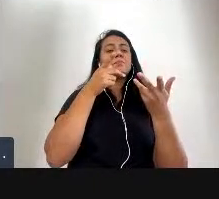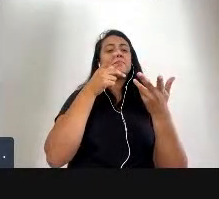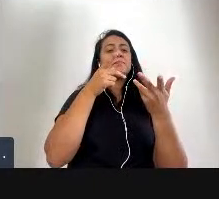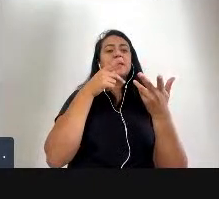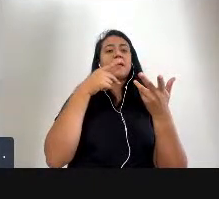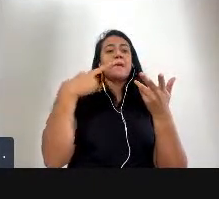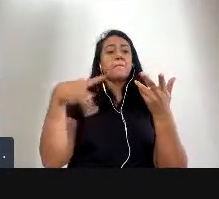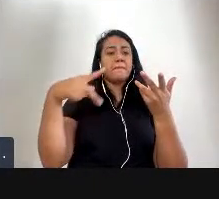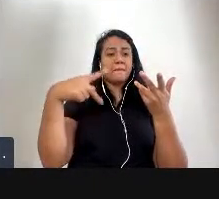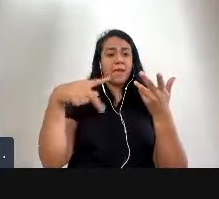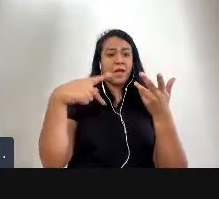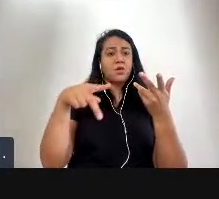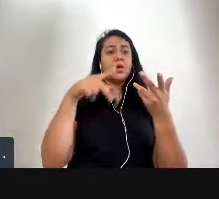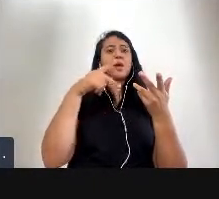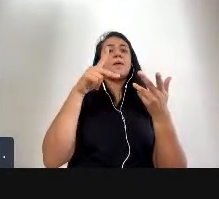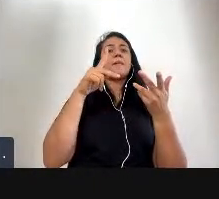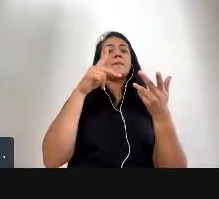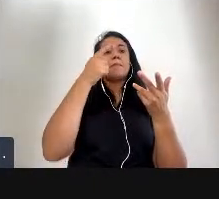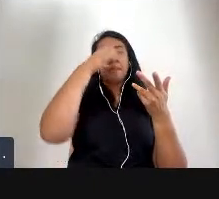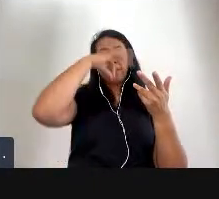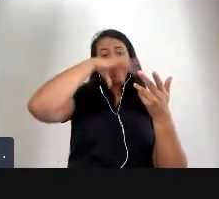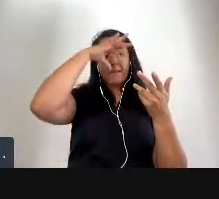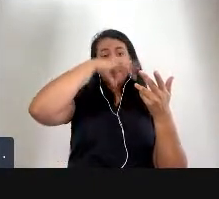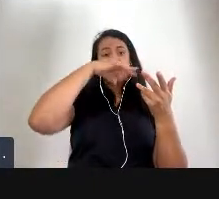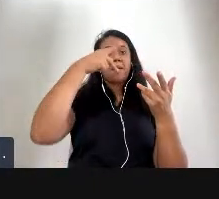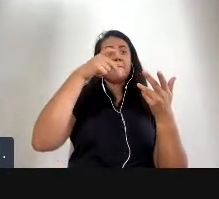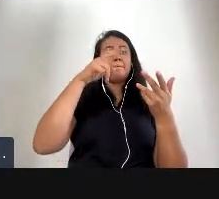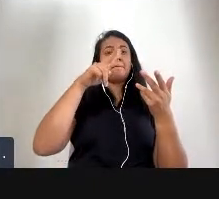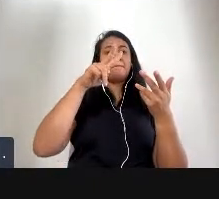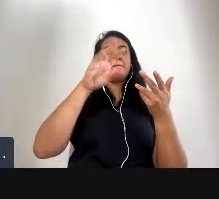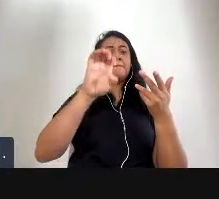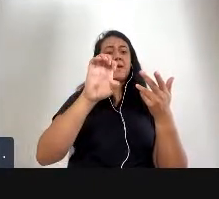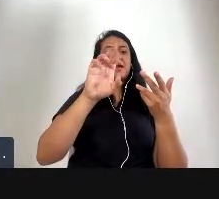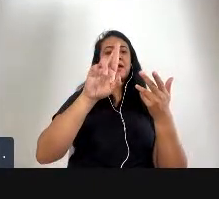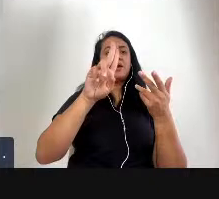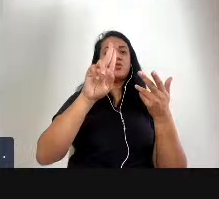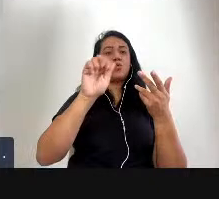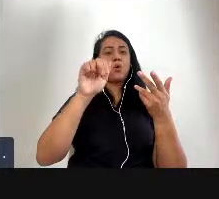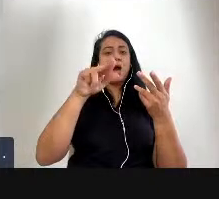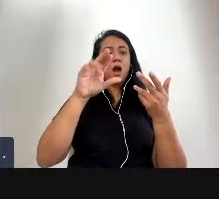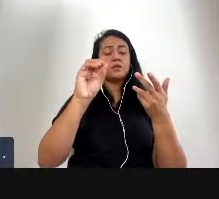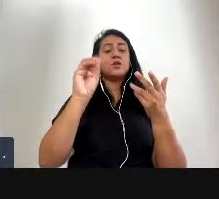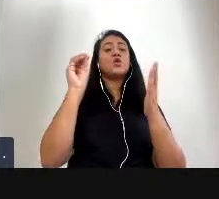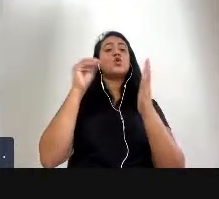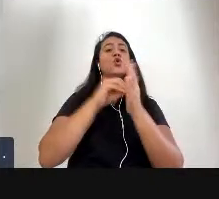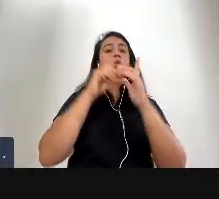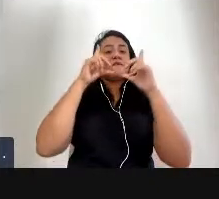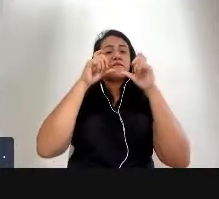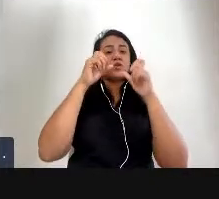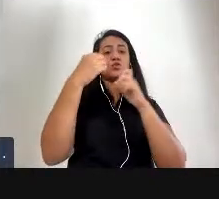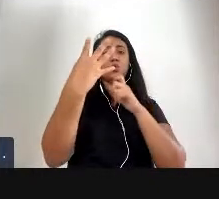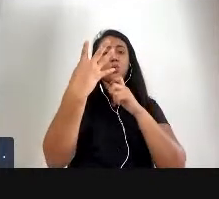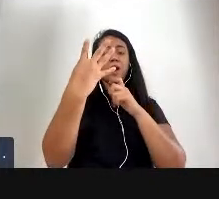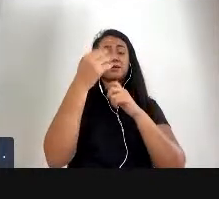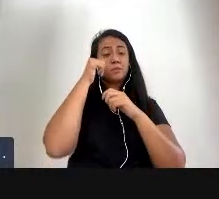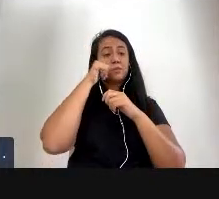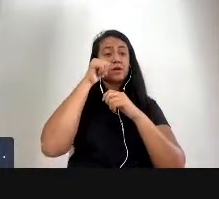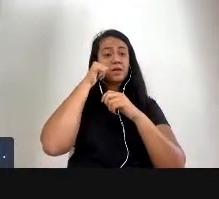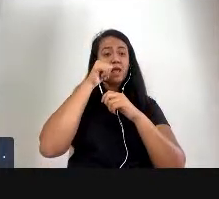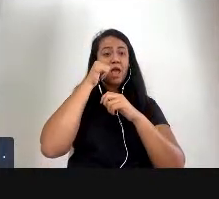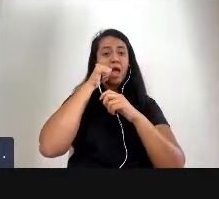foto de quatro mulheres e dois fragmentos de obras de arte na